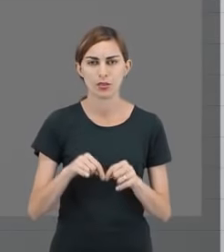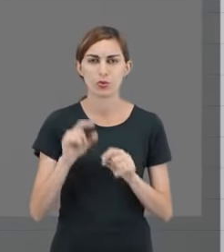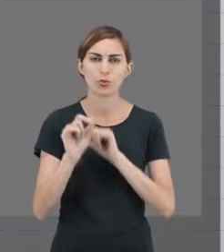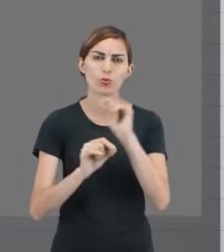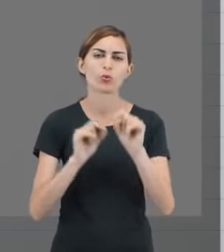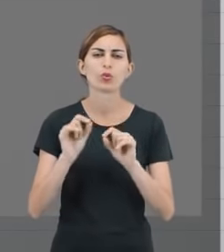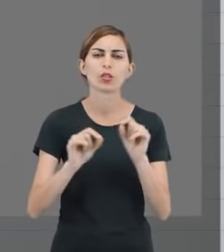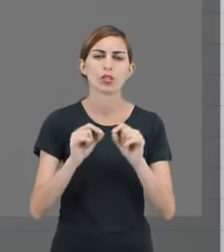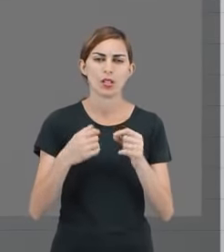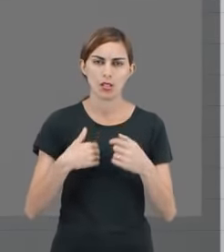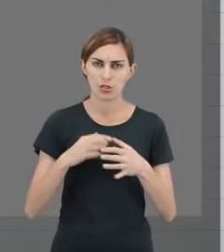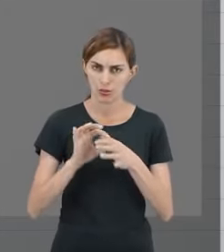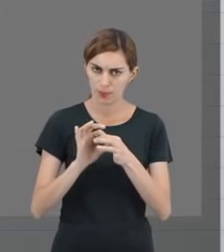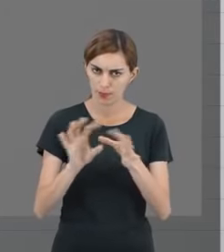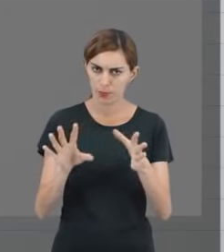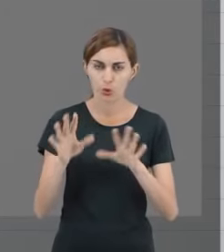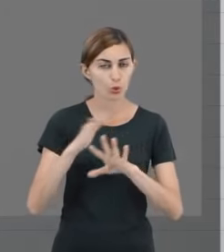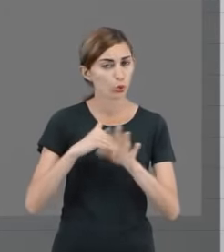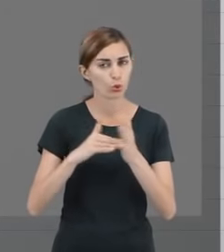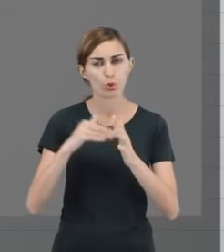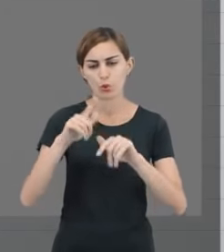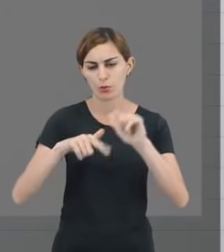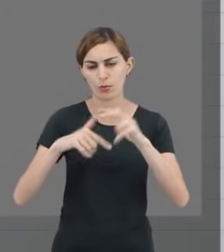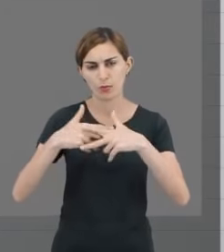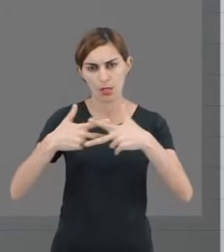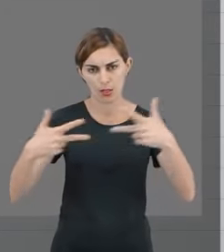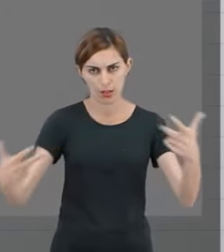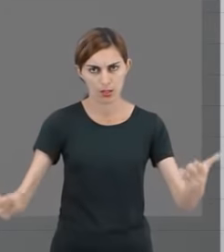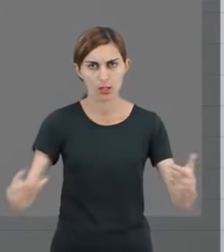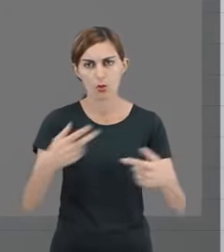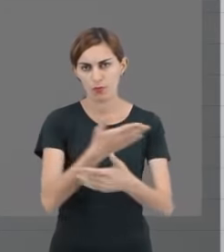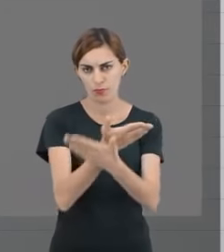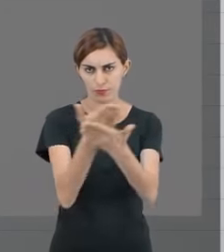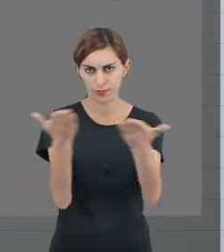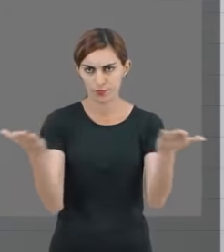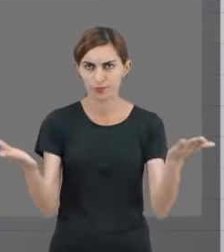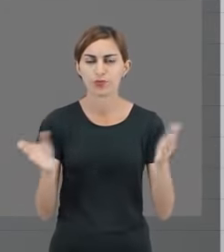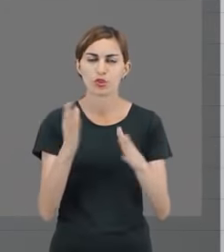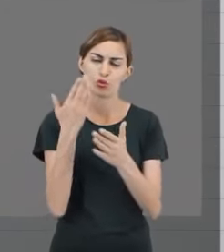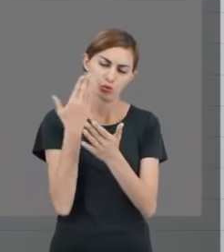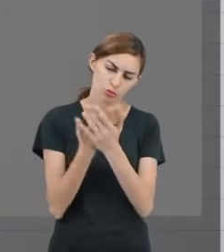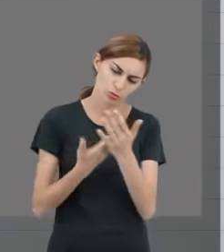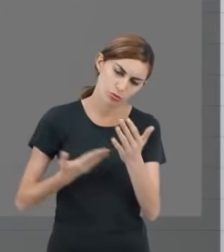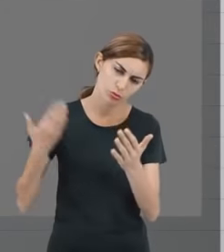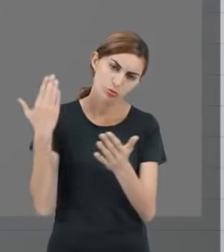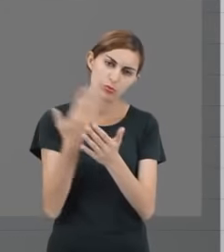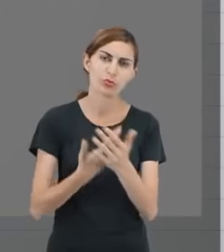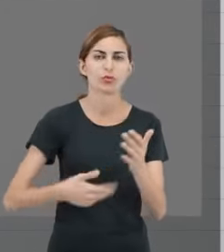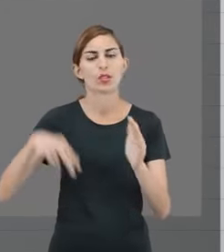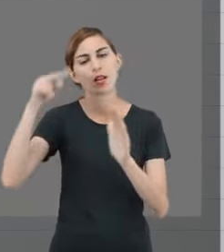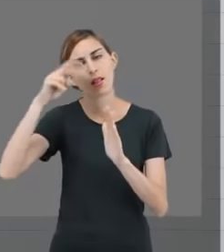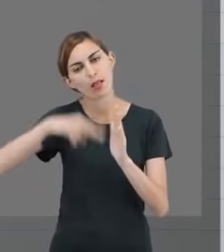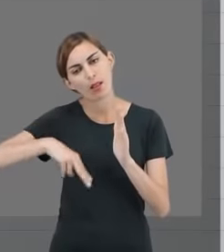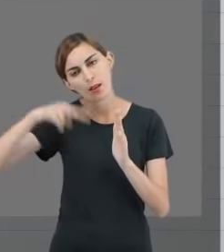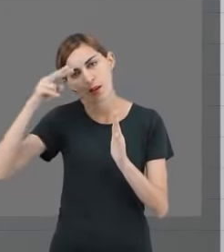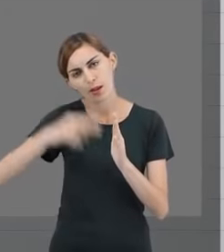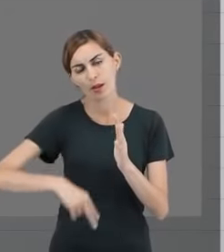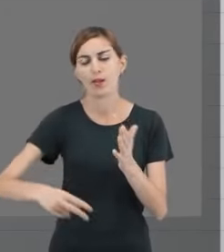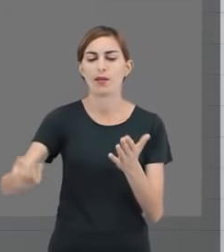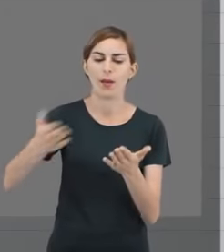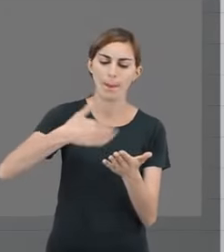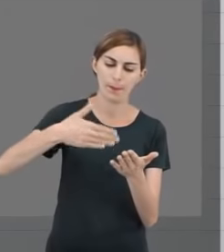Primeiro, nós disponibilizamos todo o material de aula para você. Você estuda, lê a